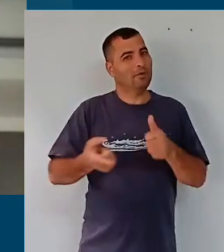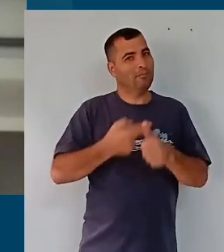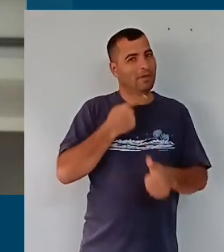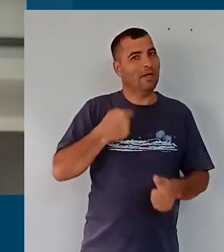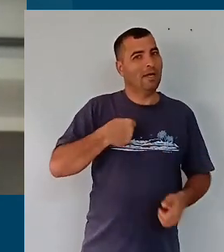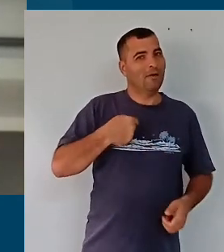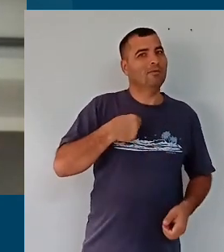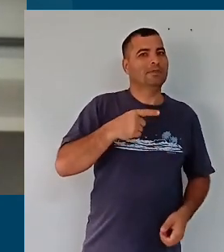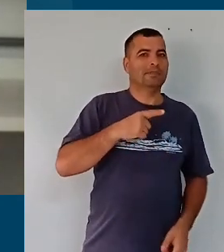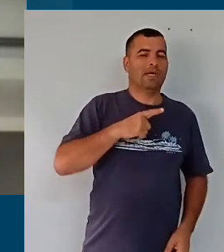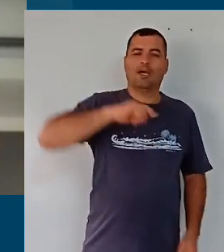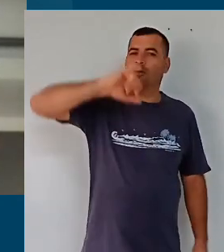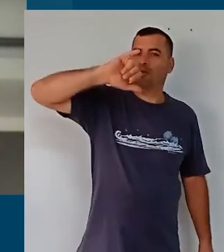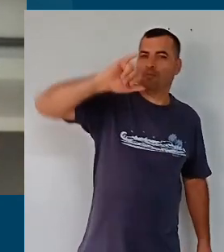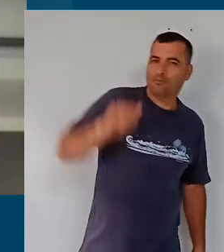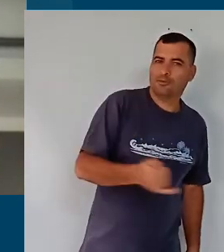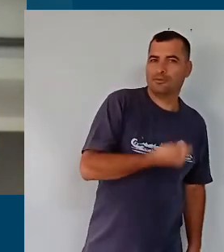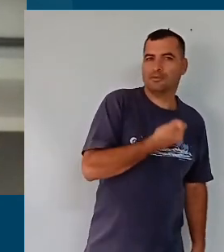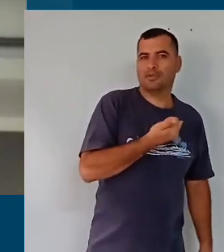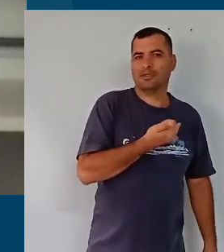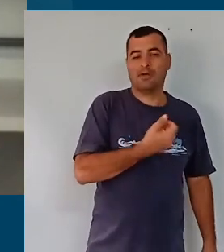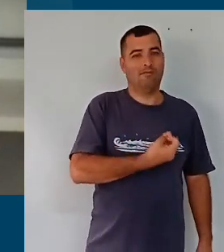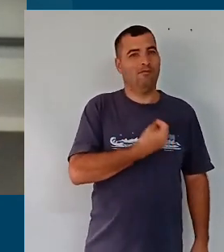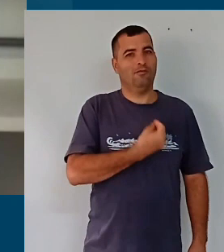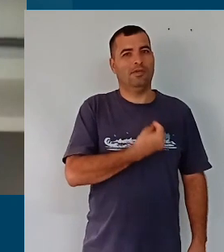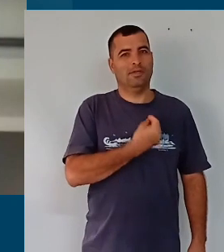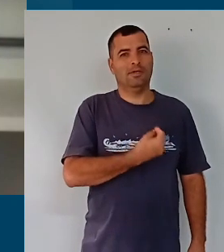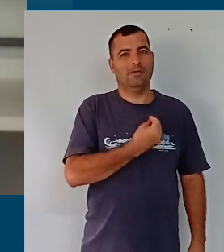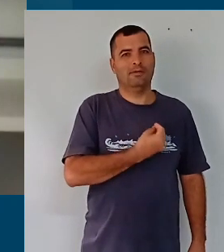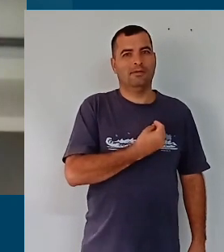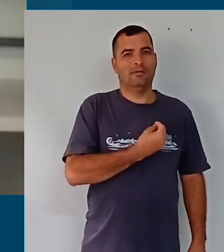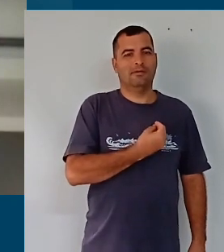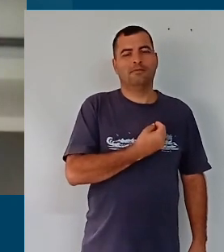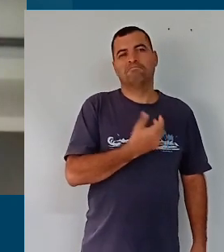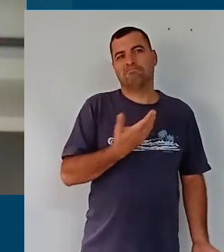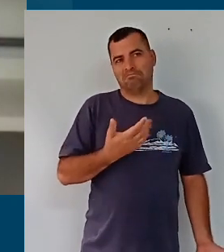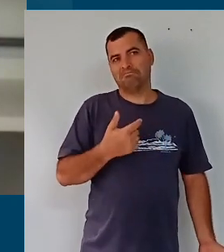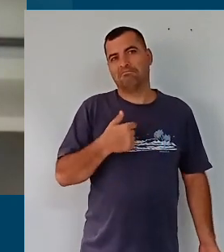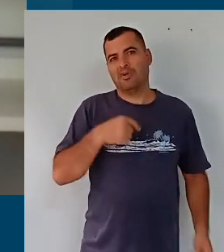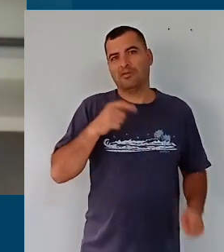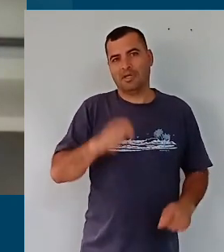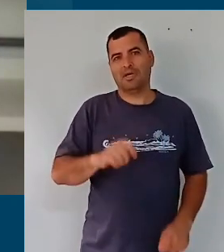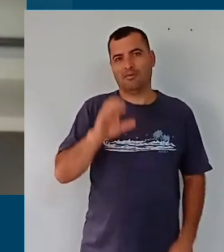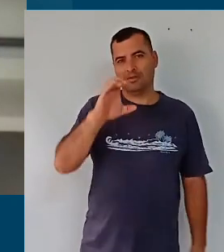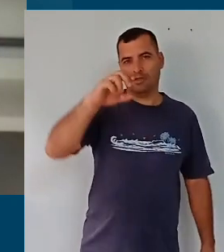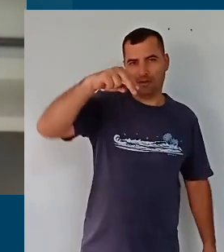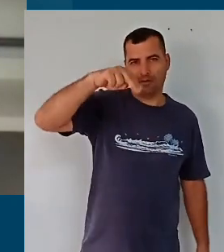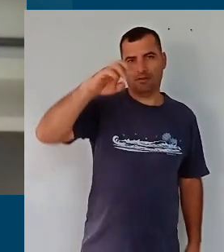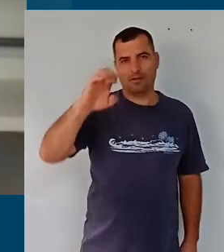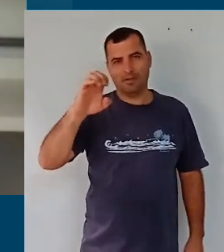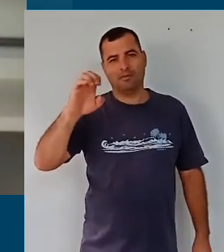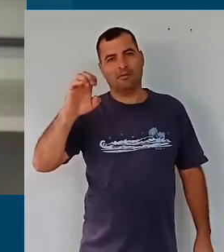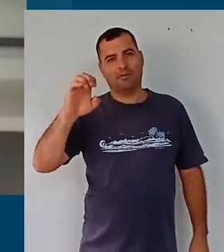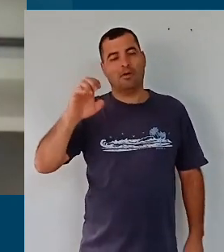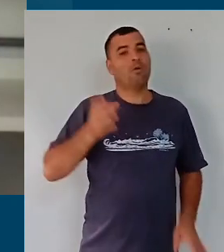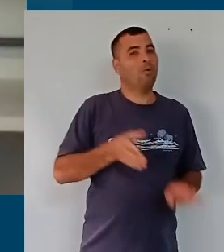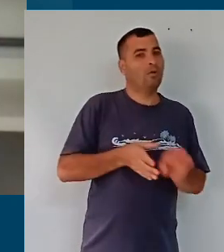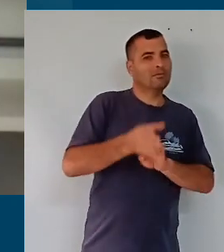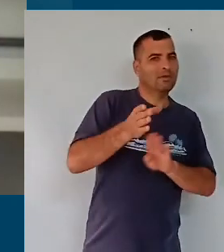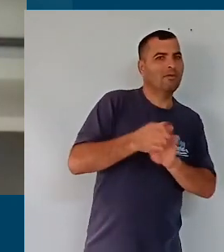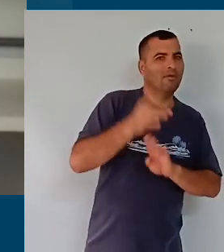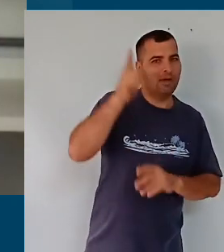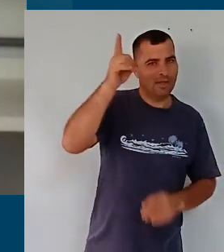que eu tive uma grande oportunidade na vida de estar no Conselho Nacional de Educação como